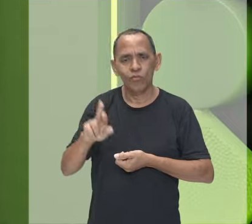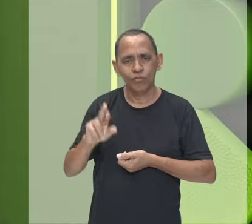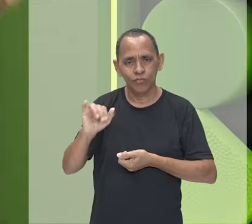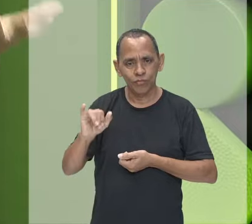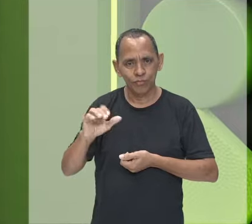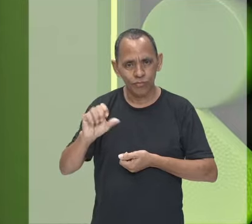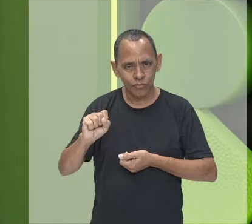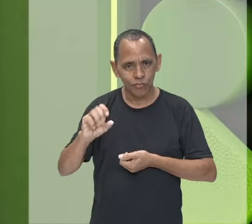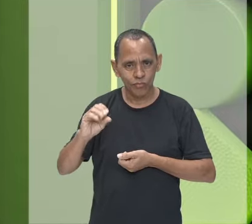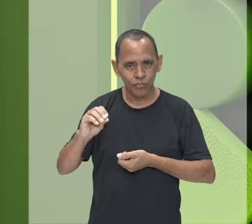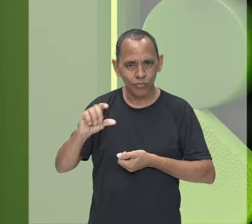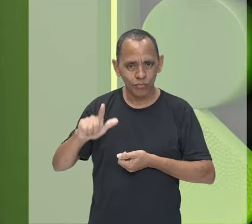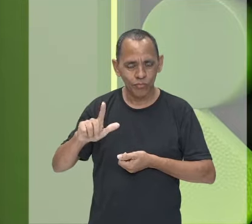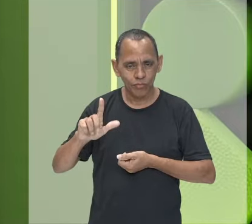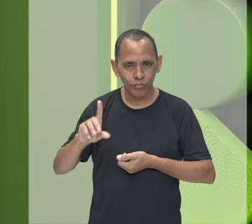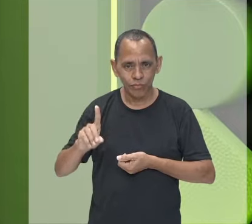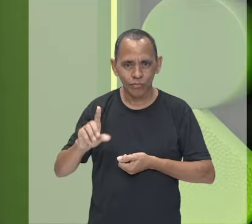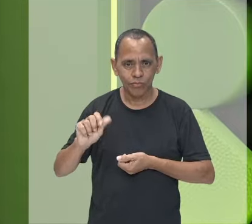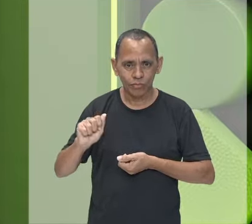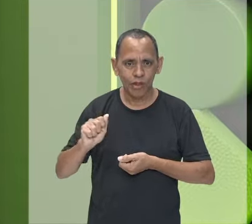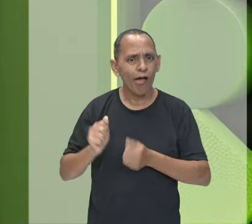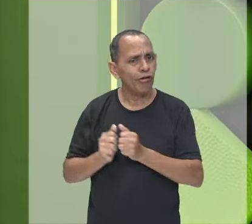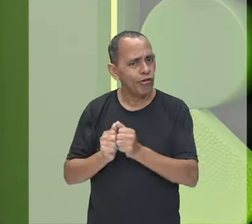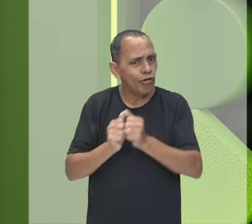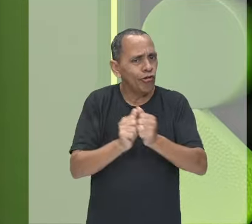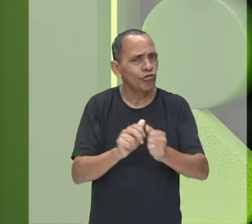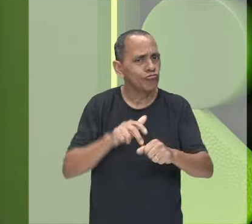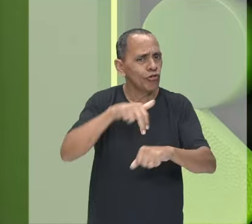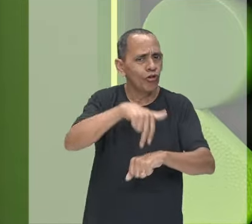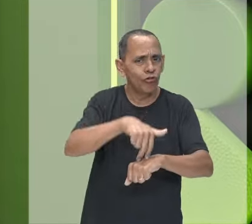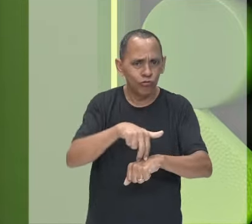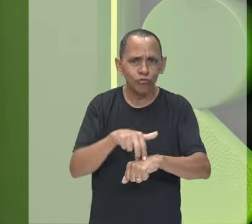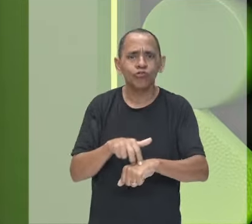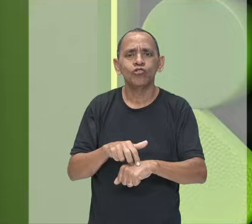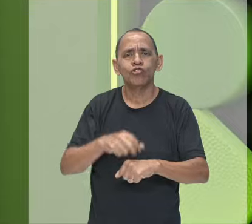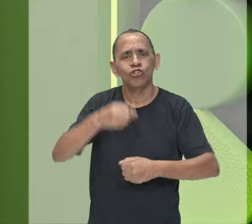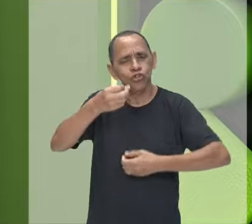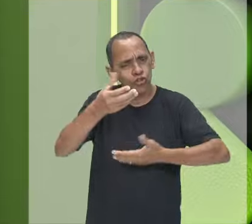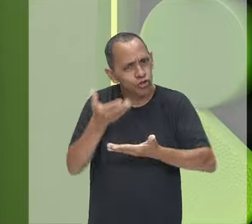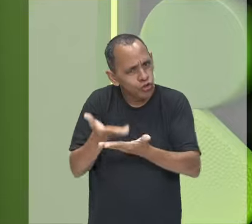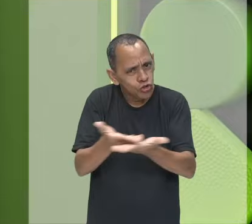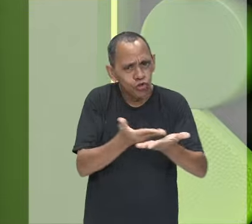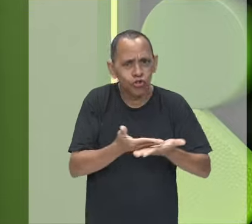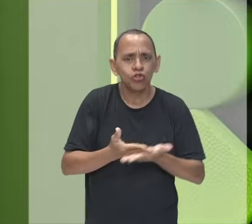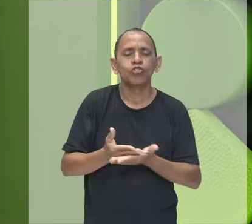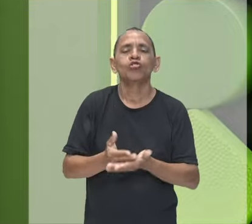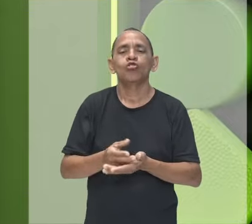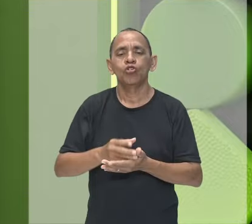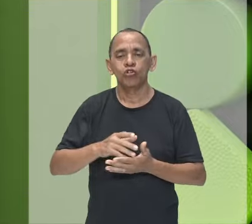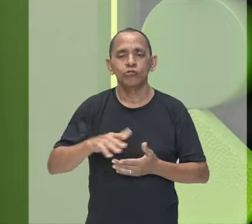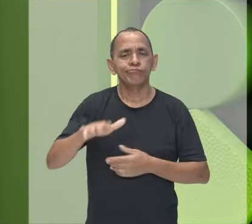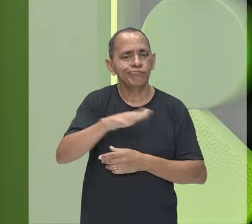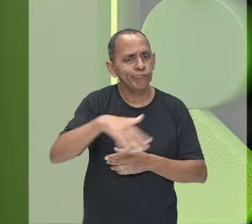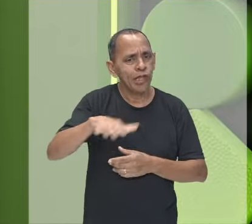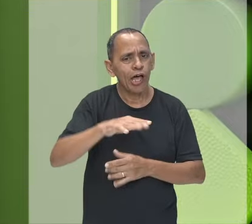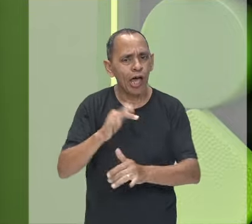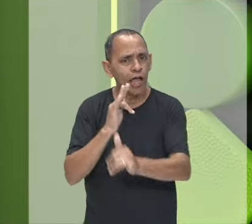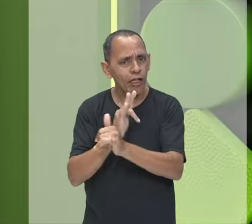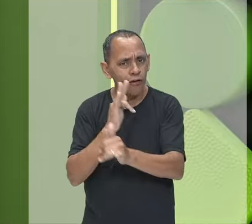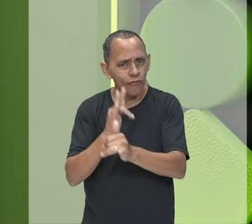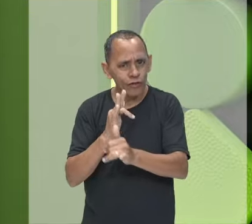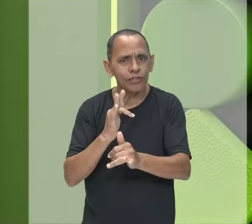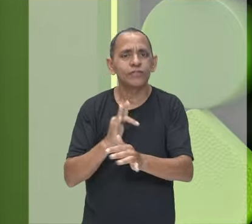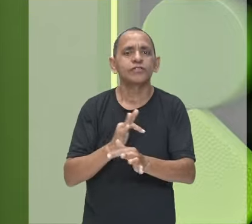e estarei com vocês falando muito mais sobre o mundo da física. Eu acredito que vocês